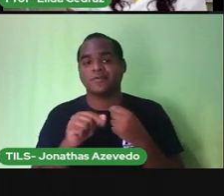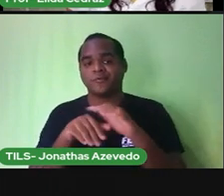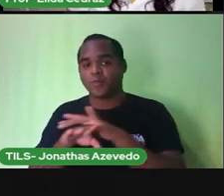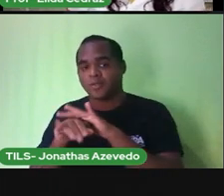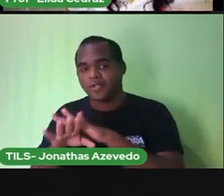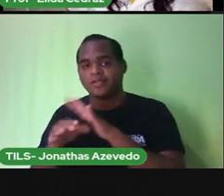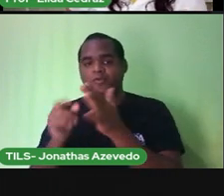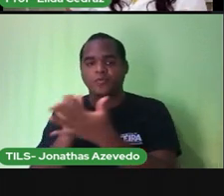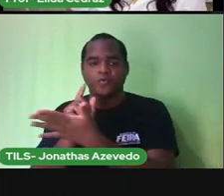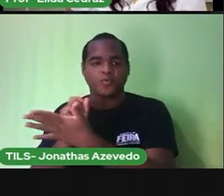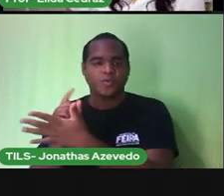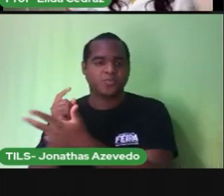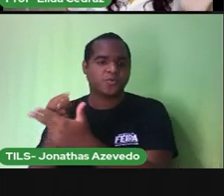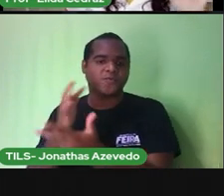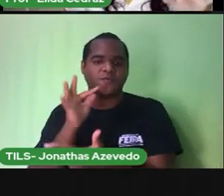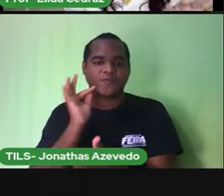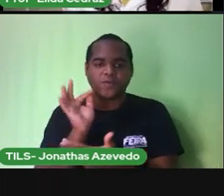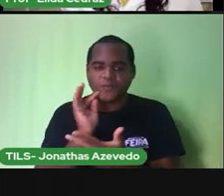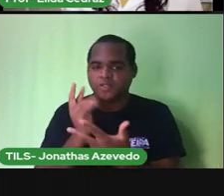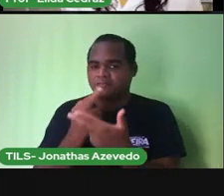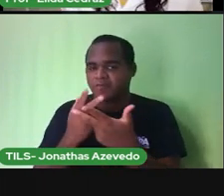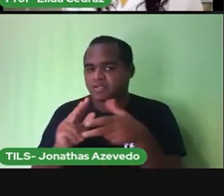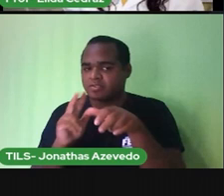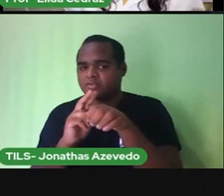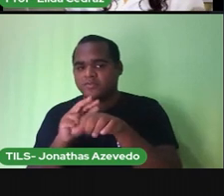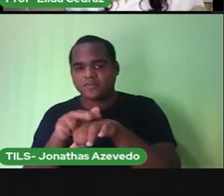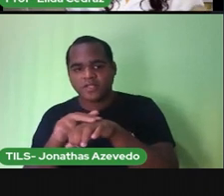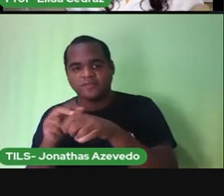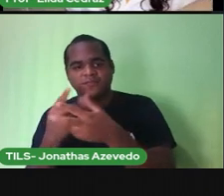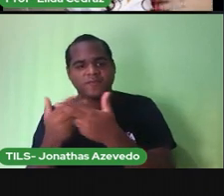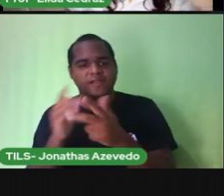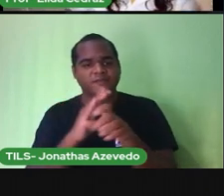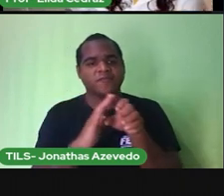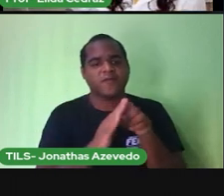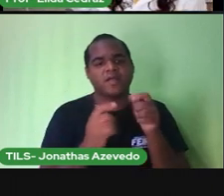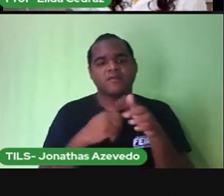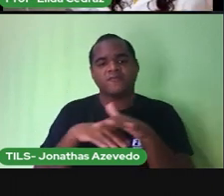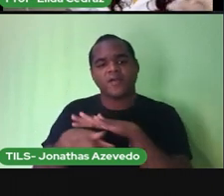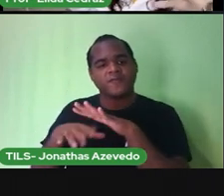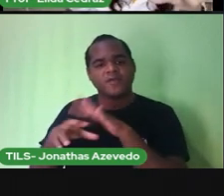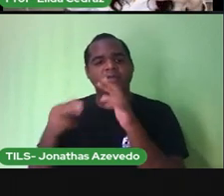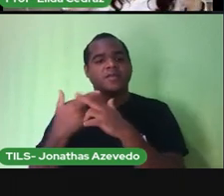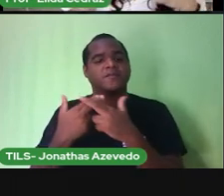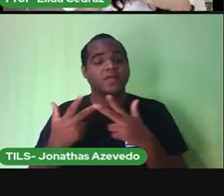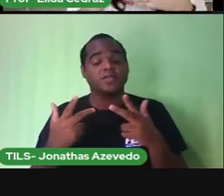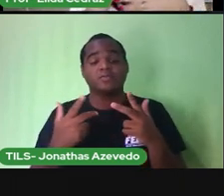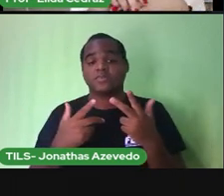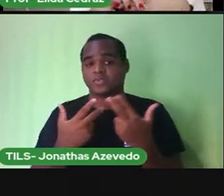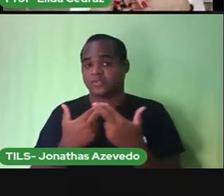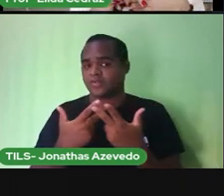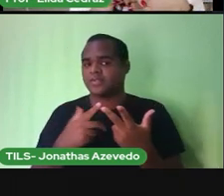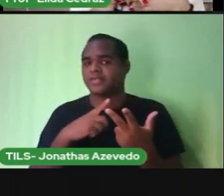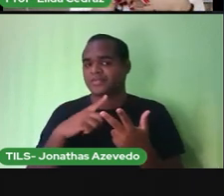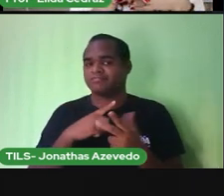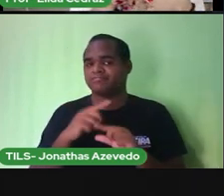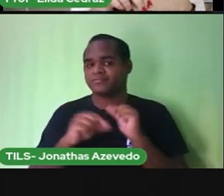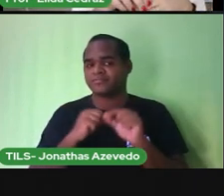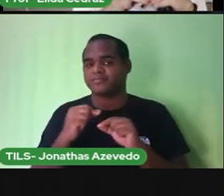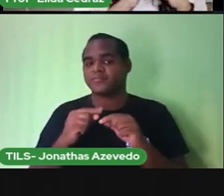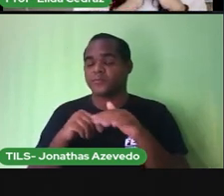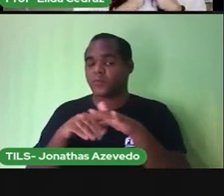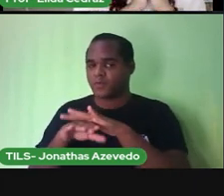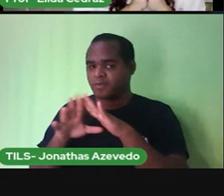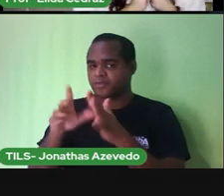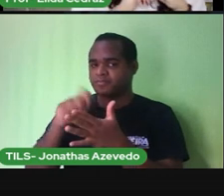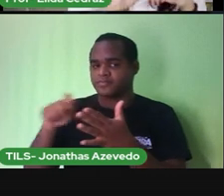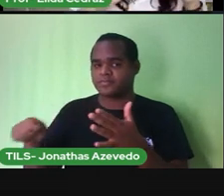que vocês fazem com as frutas verduras com os produtos embalados com o material de limpeza e você vai anotar aí tá bem